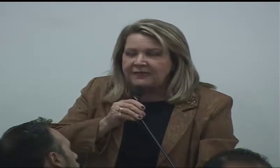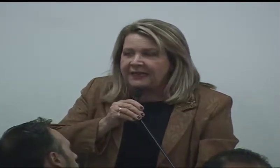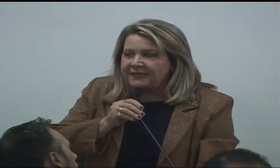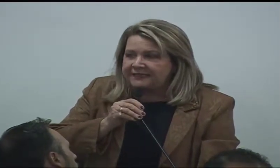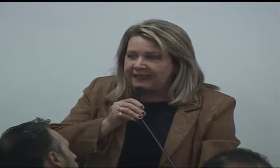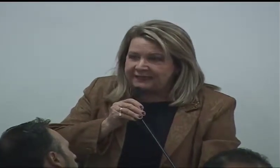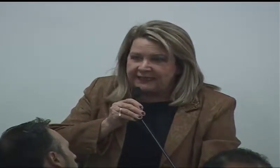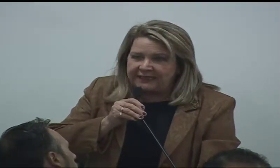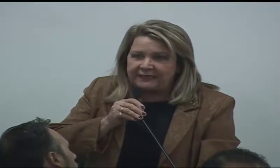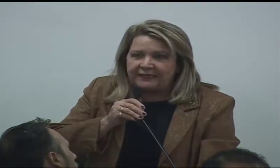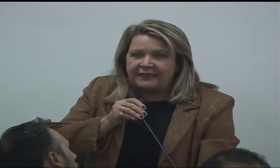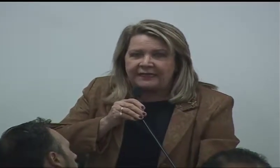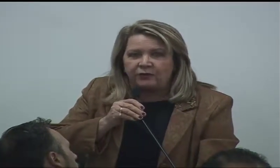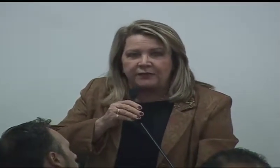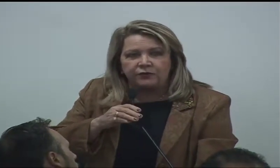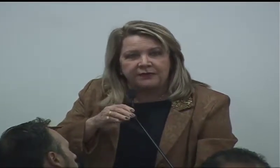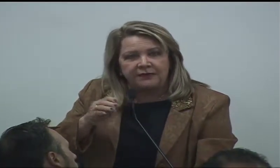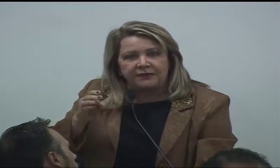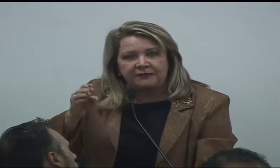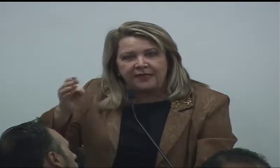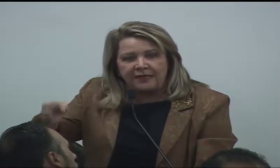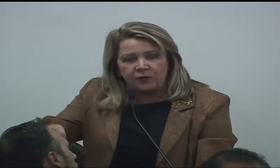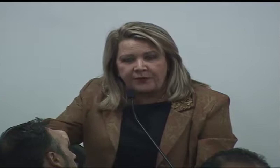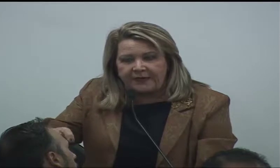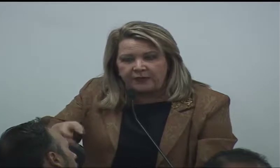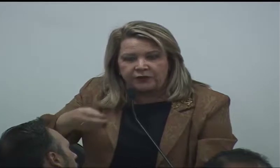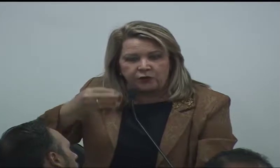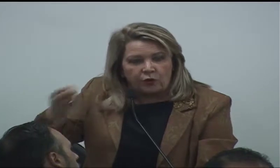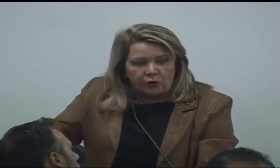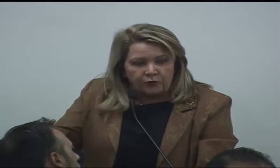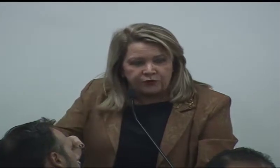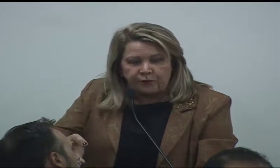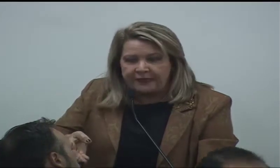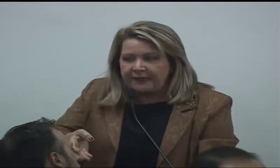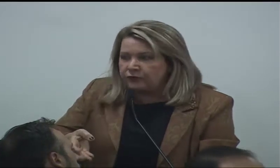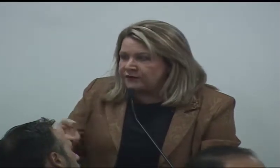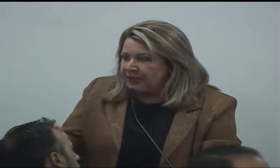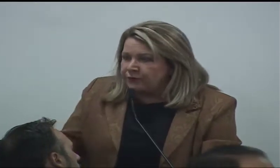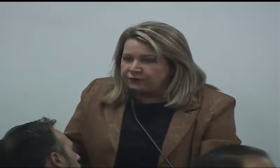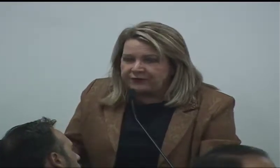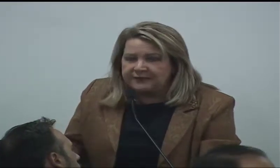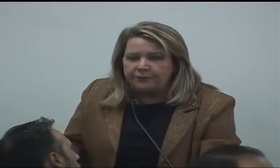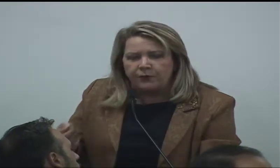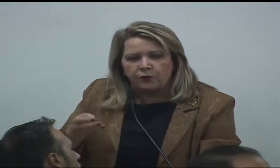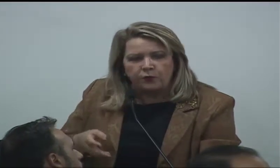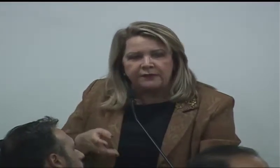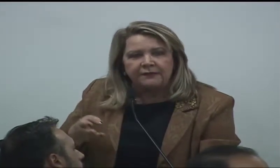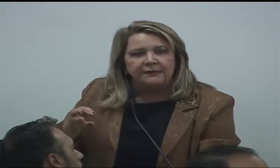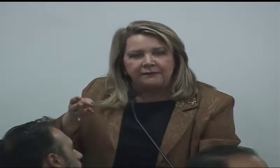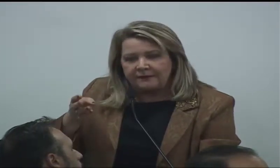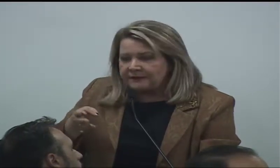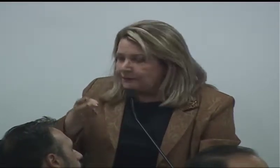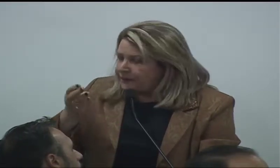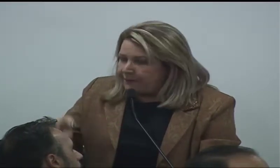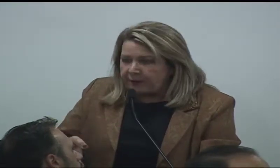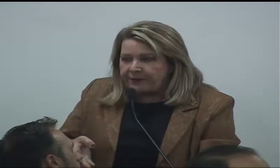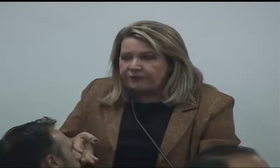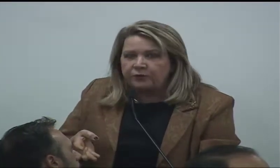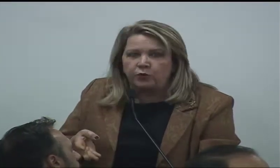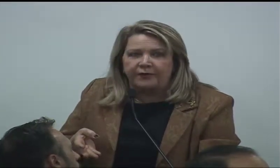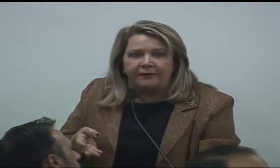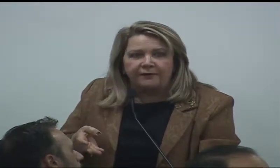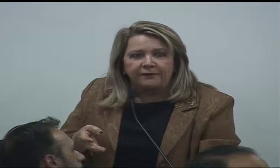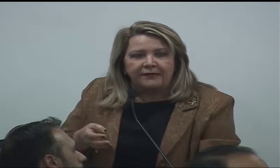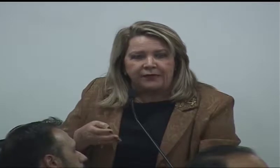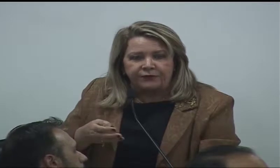tem que se ater quando se tem aí um pneu, que trocou-se um pneu, não sabe o que fazer, procure na própria